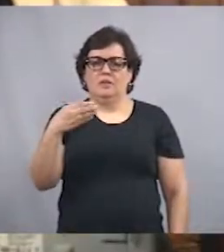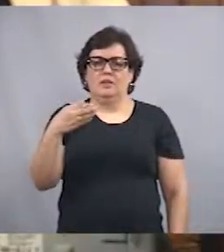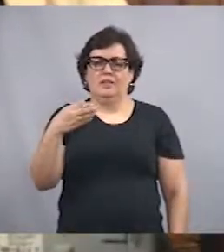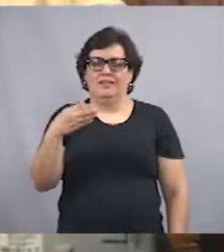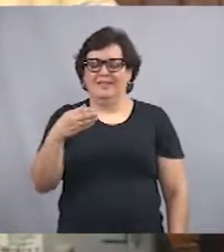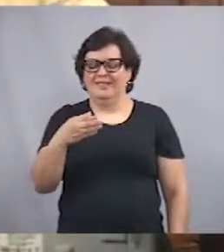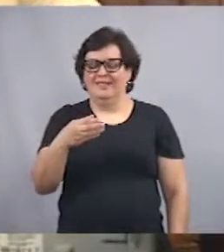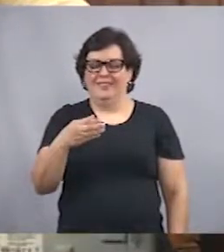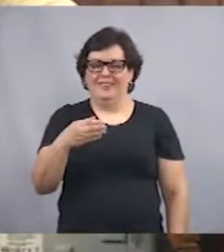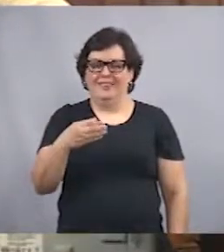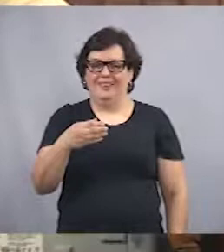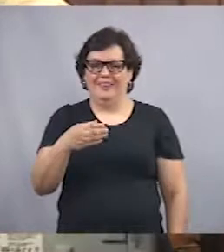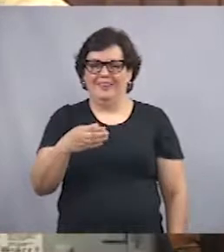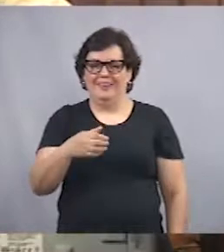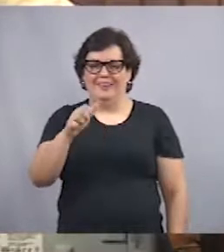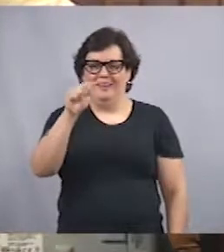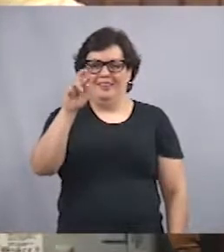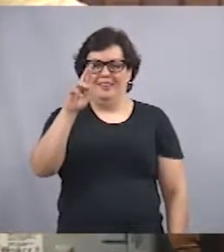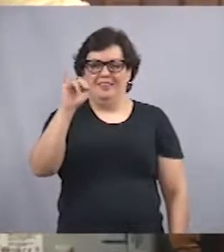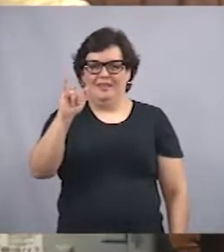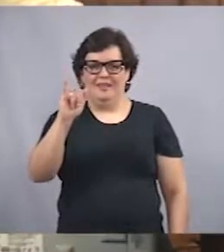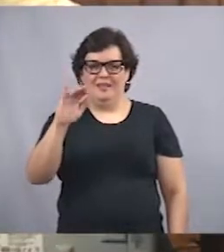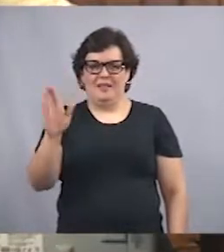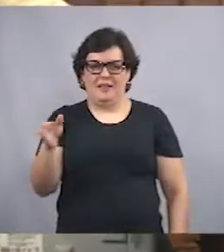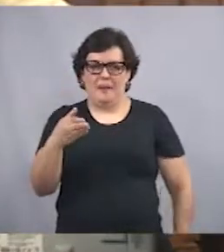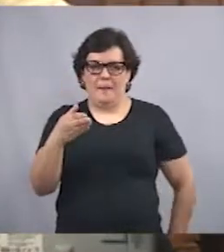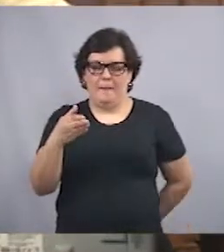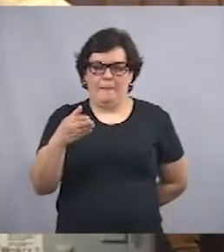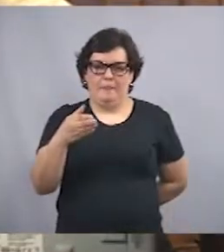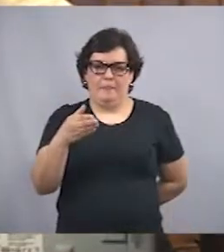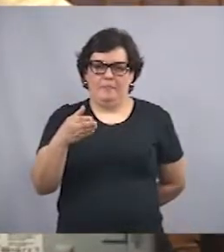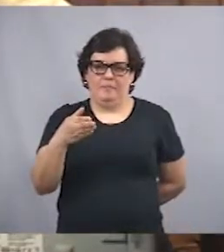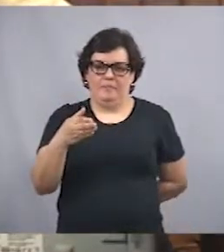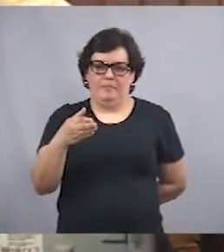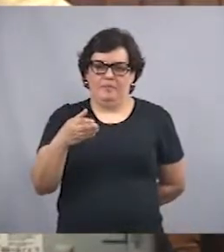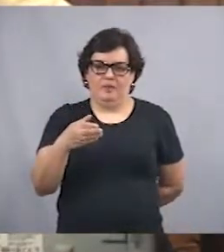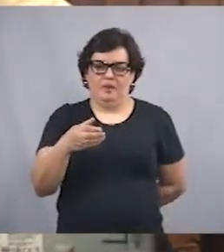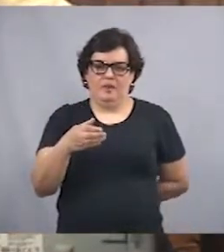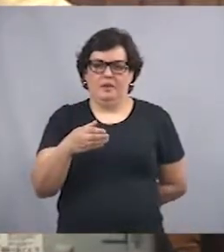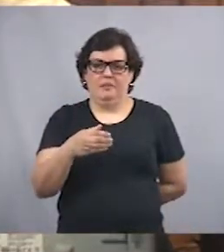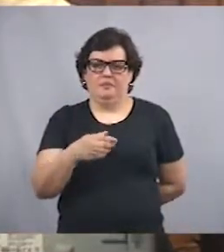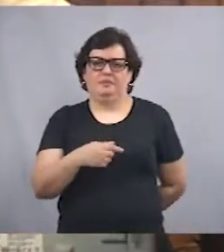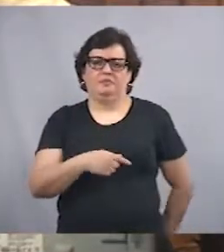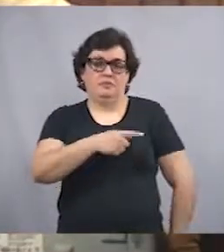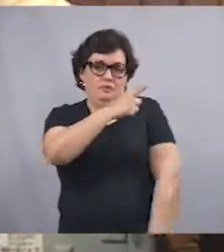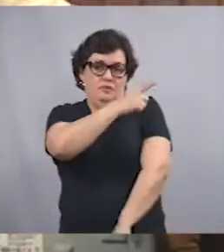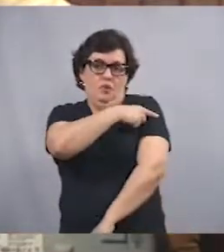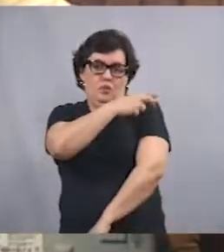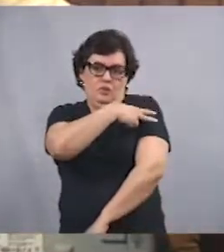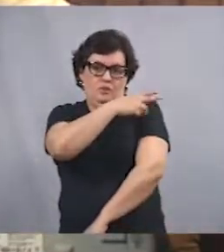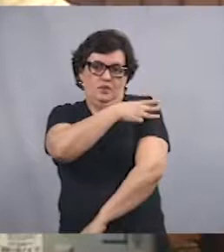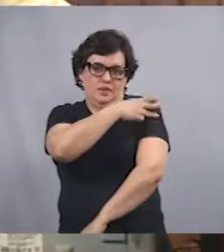quarto ano do grupo Aridi Castro. No curso ginasial e no curso